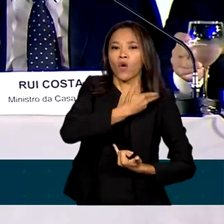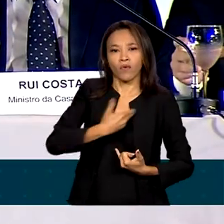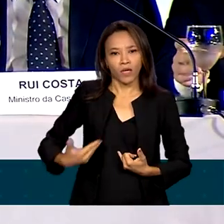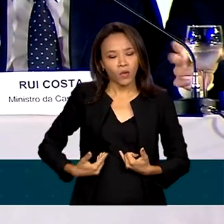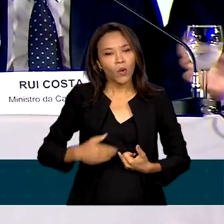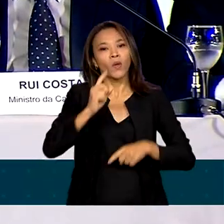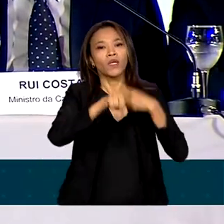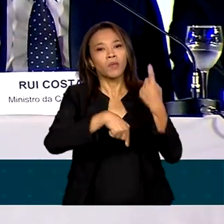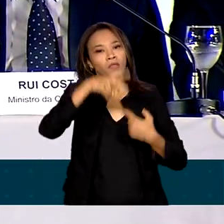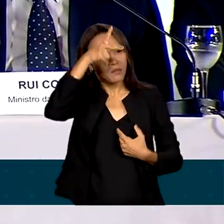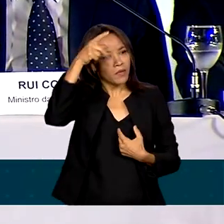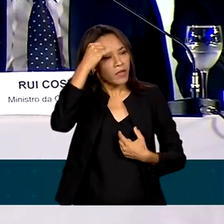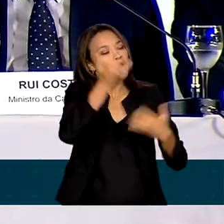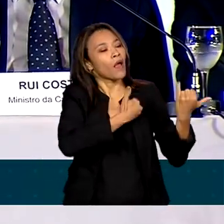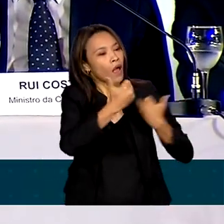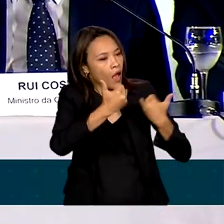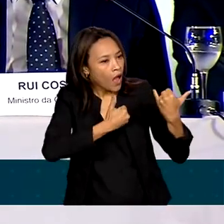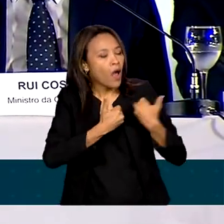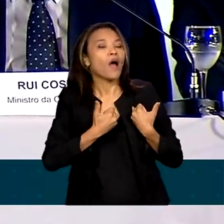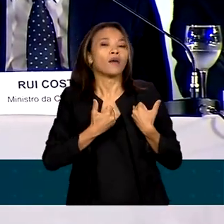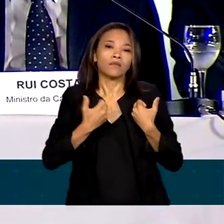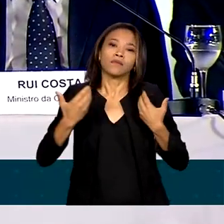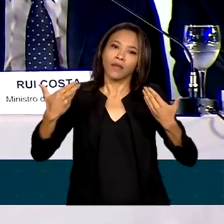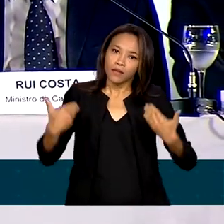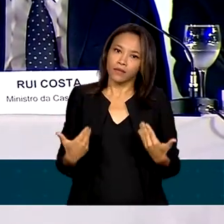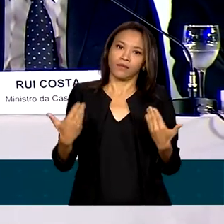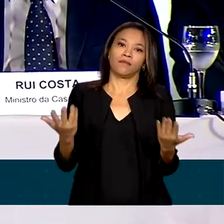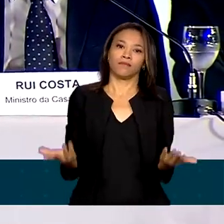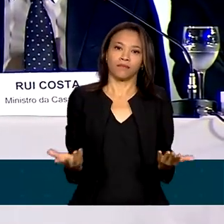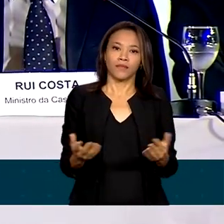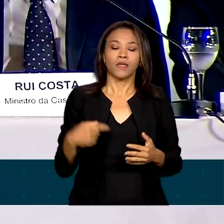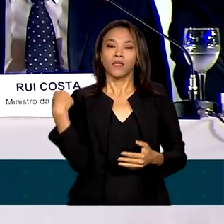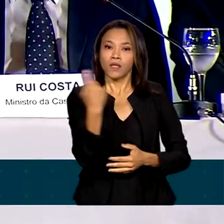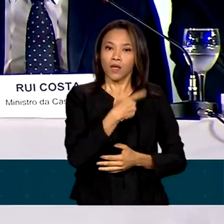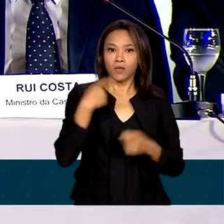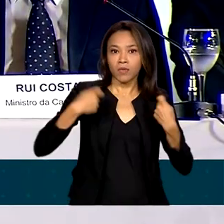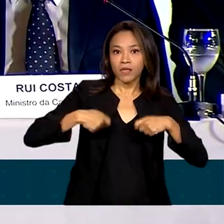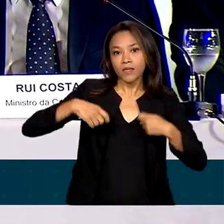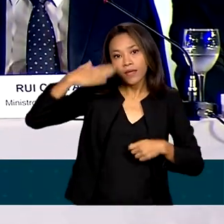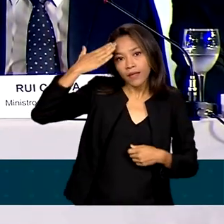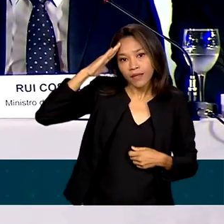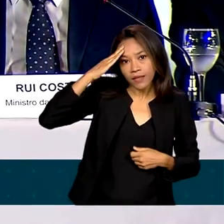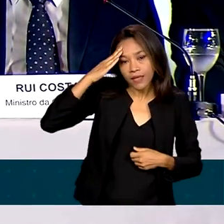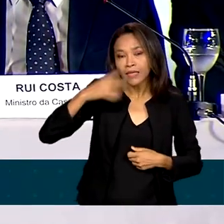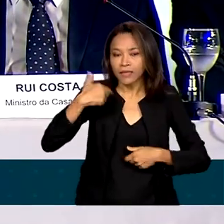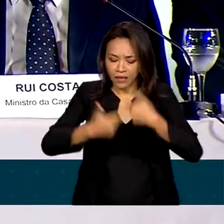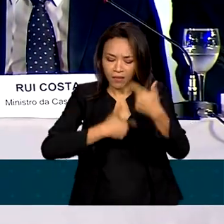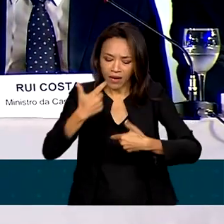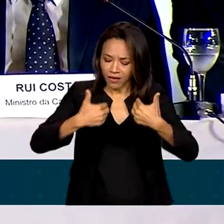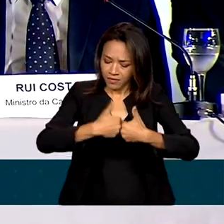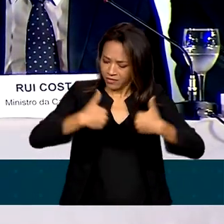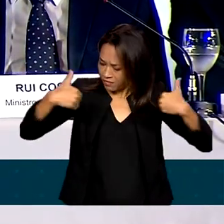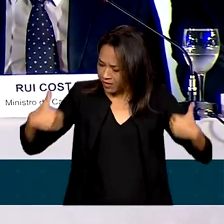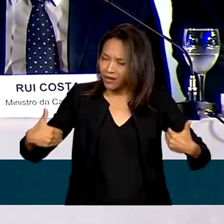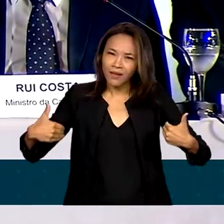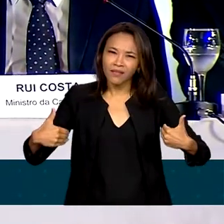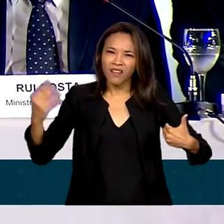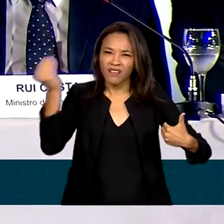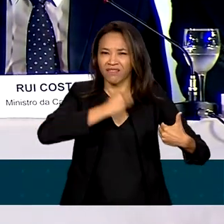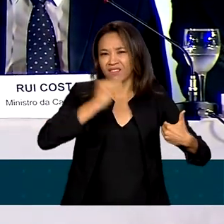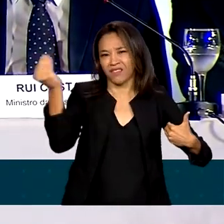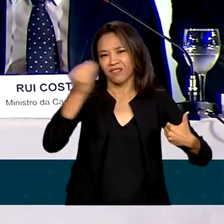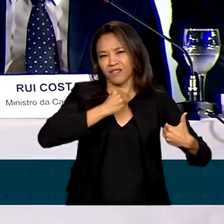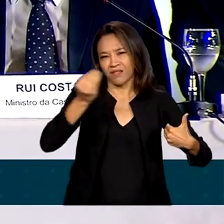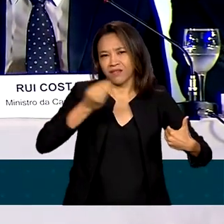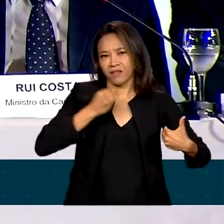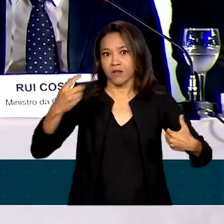acredito. Acho que a gente tem que entender que trabalhando separado, a gente é muito fraco.